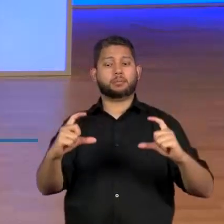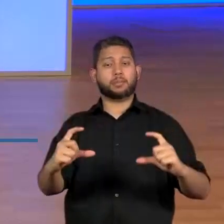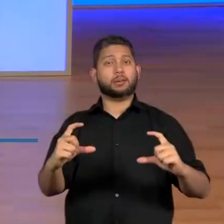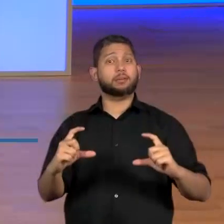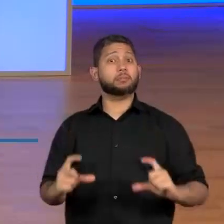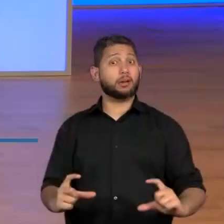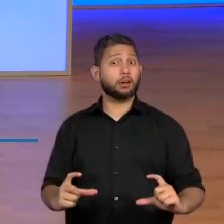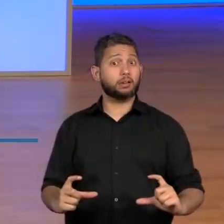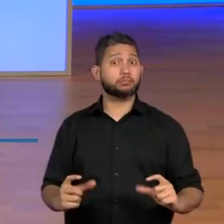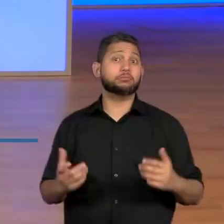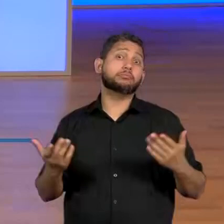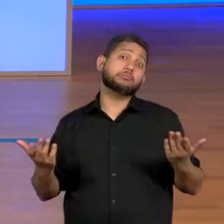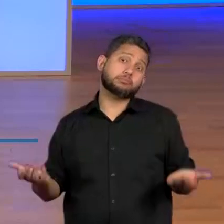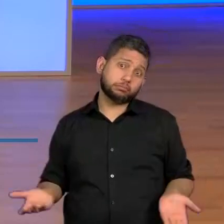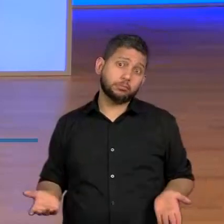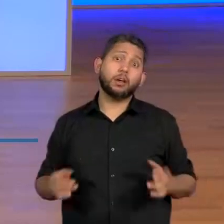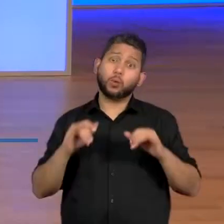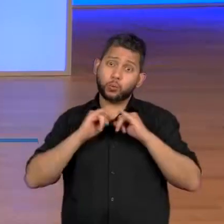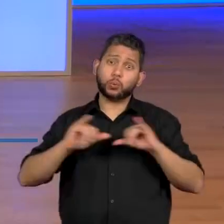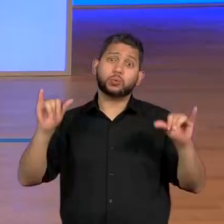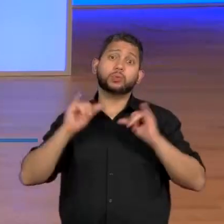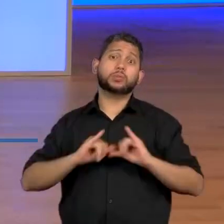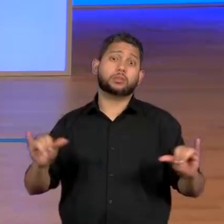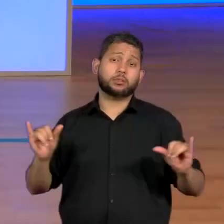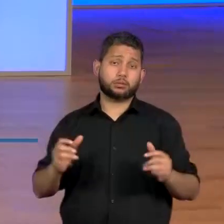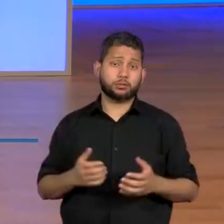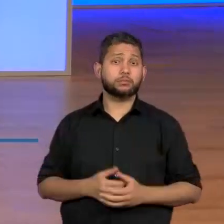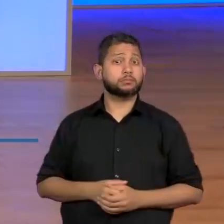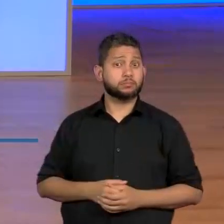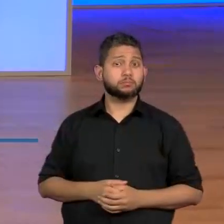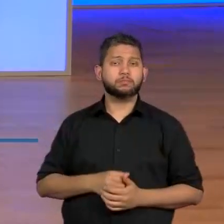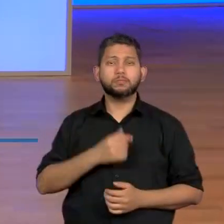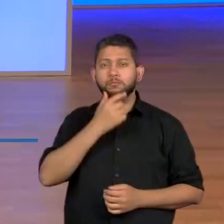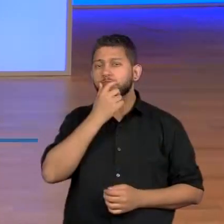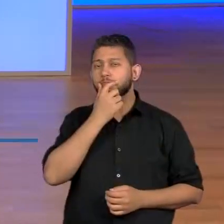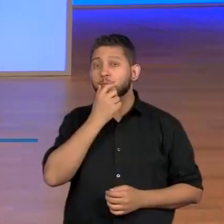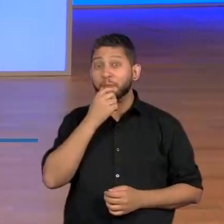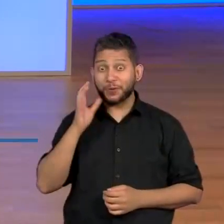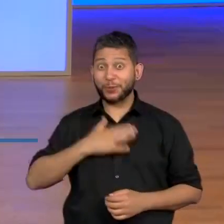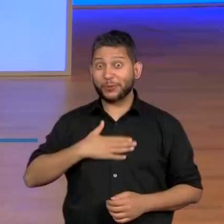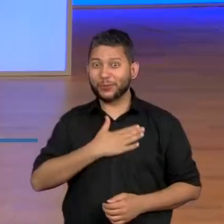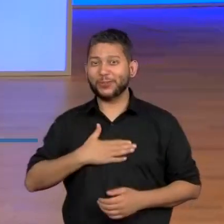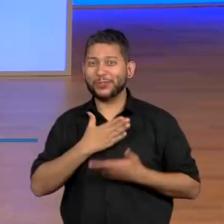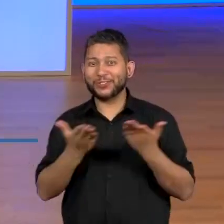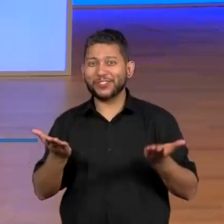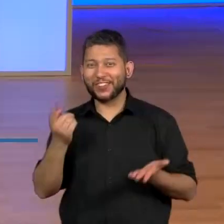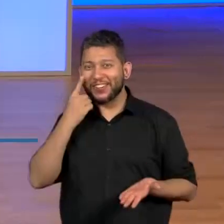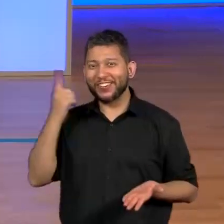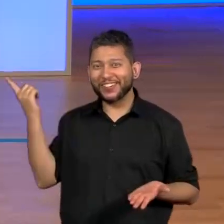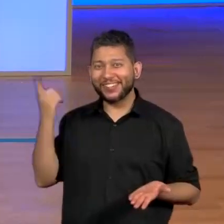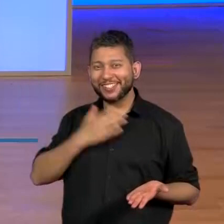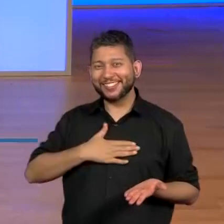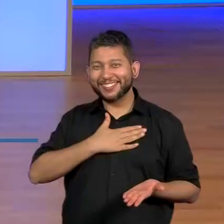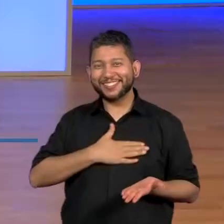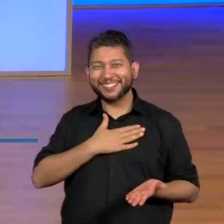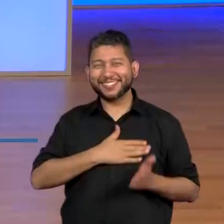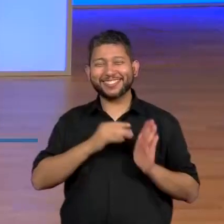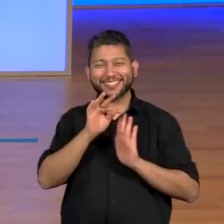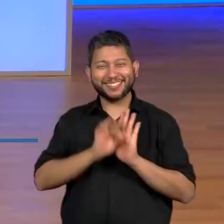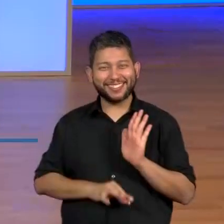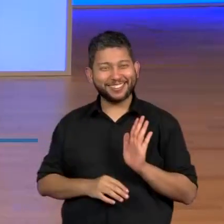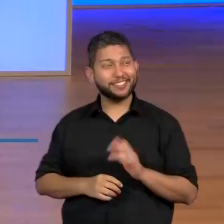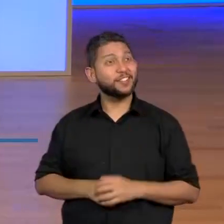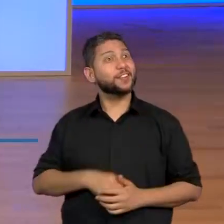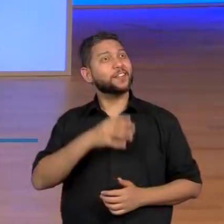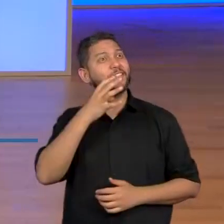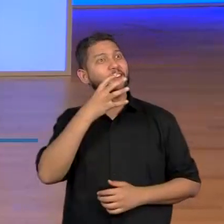obedece as características de uma notícia. Isso mesmo. Legal. E aí, gostou do que foi, o fato que